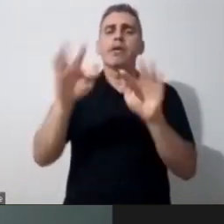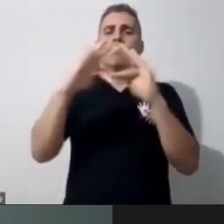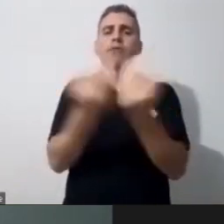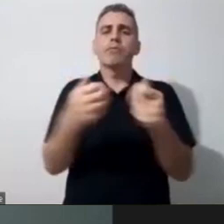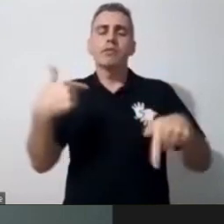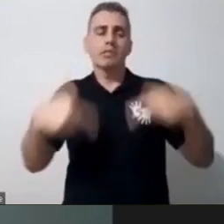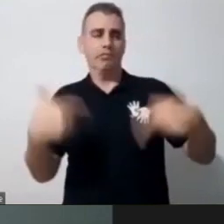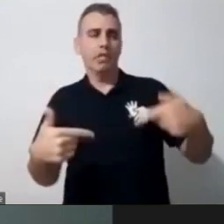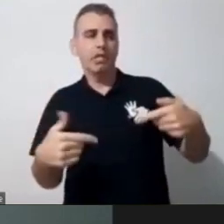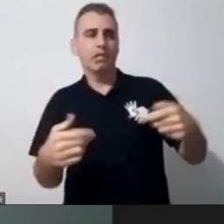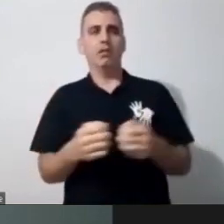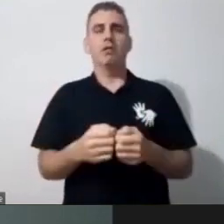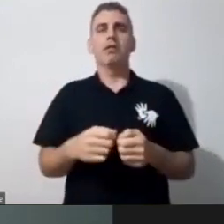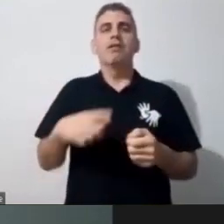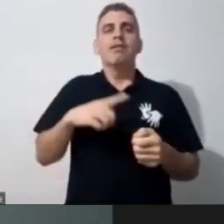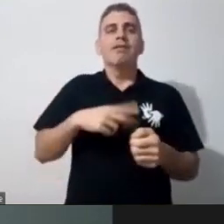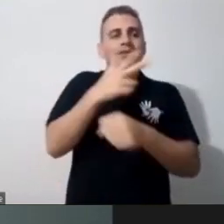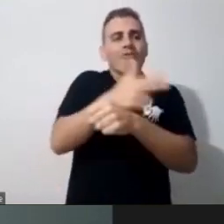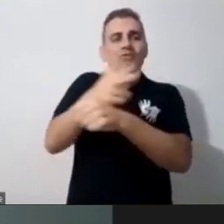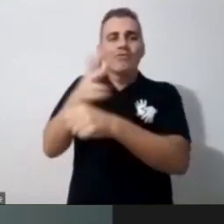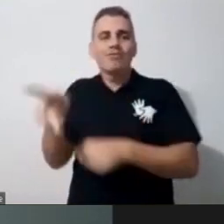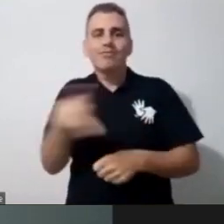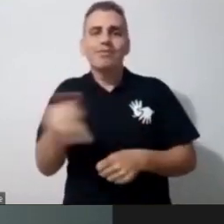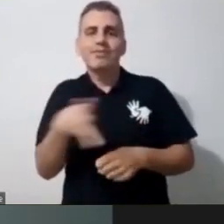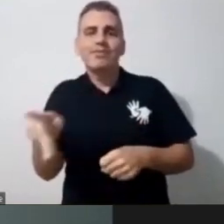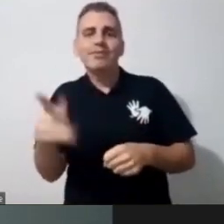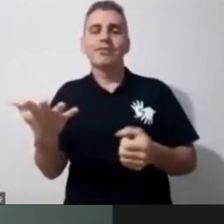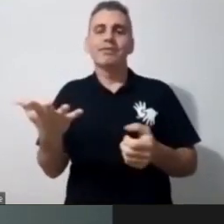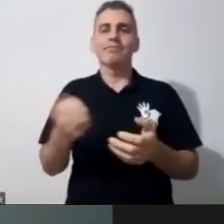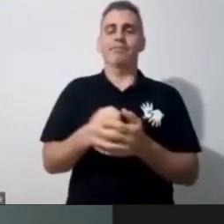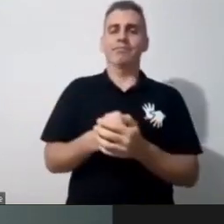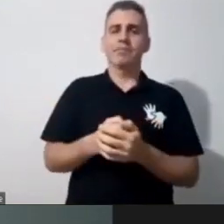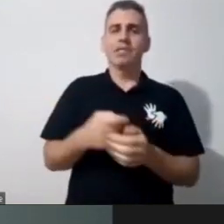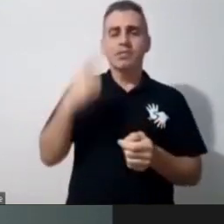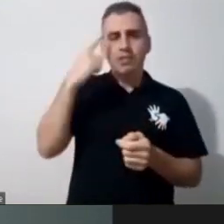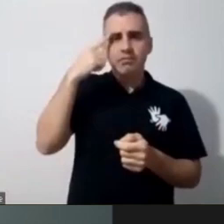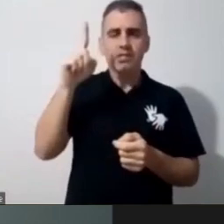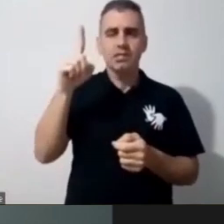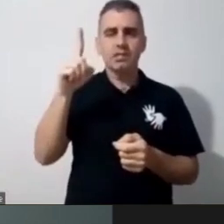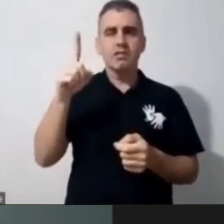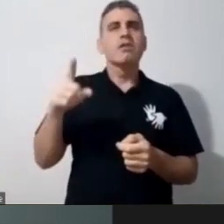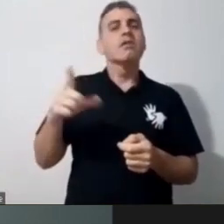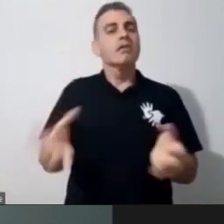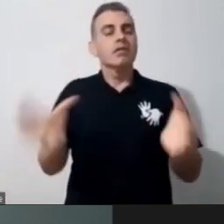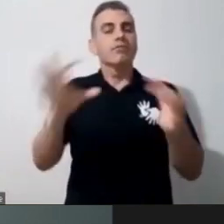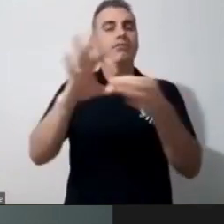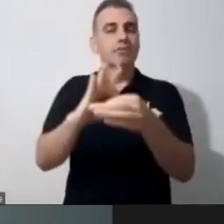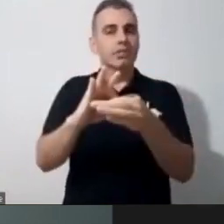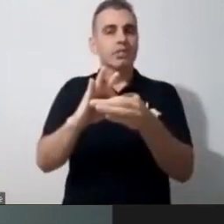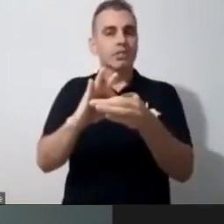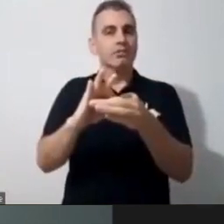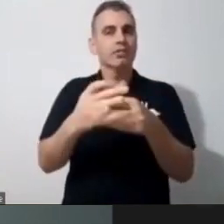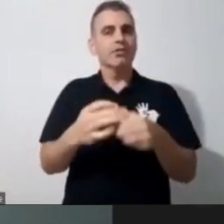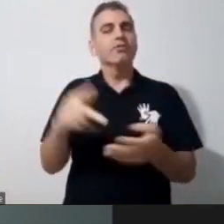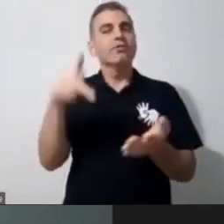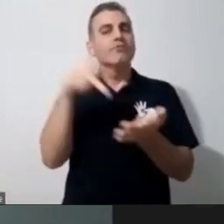isso tem que ser repensado pra gente tentar que essa conexão seja realmente de verdade, né.